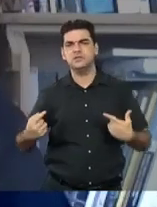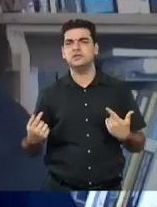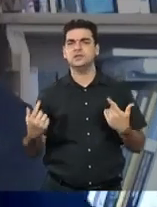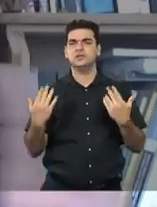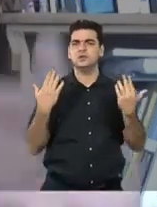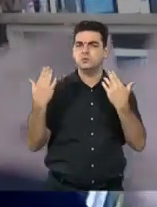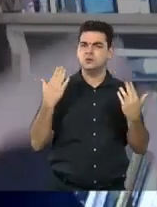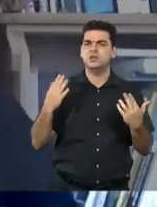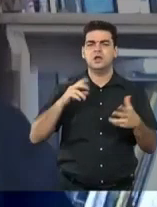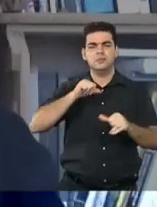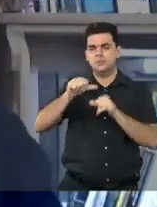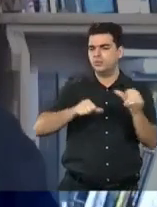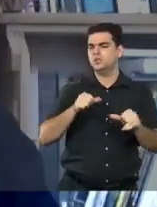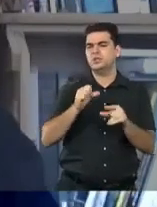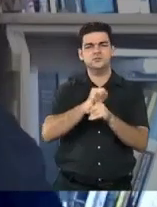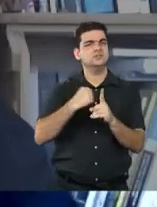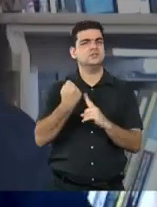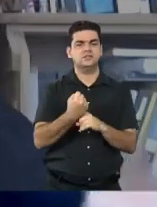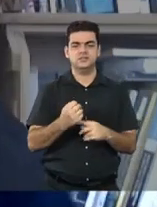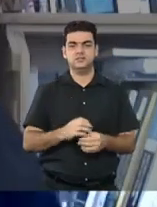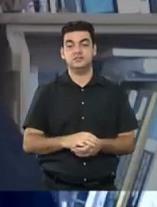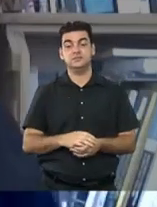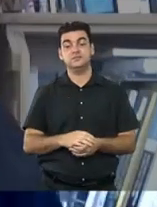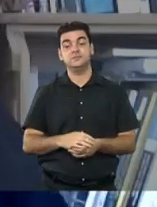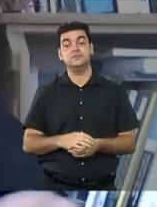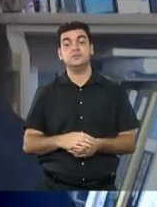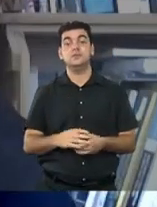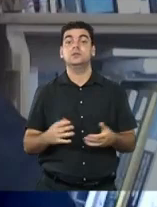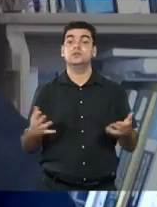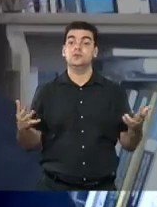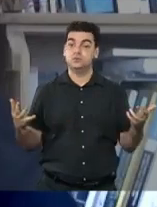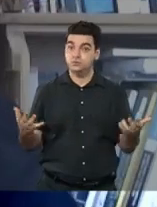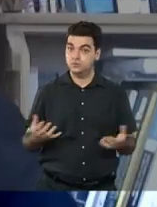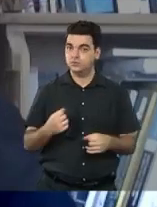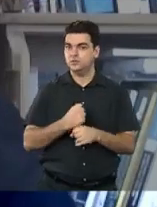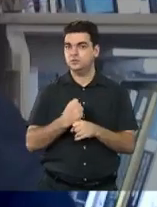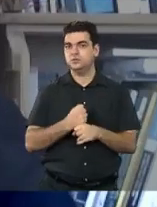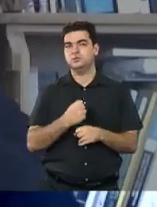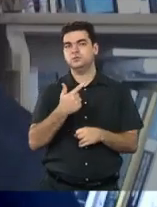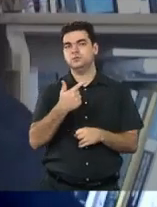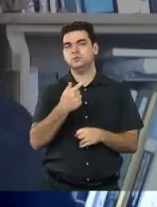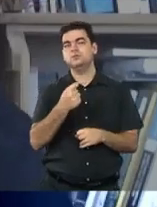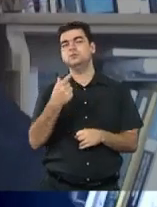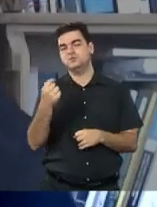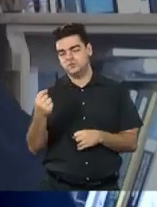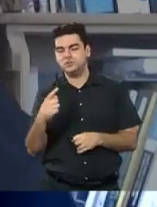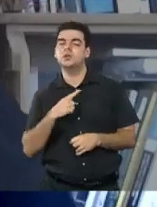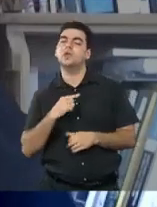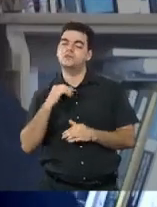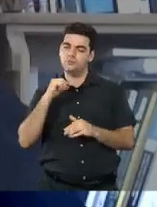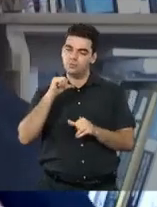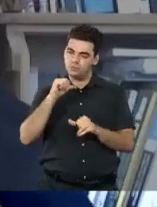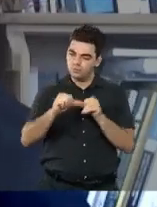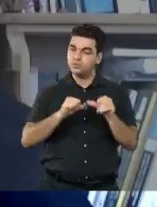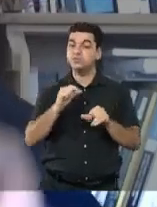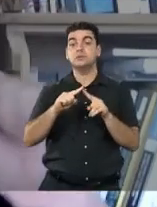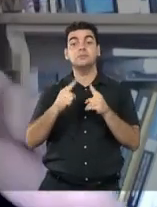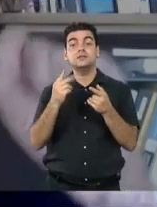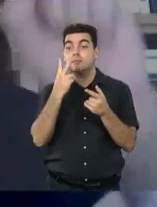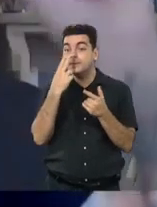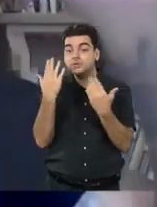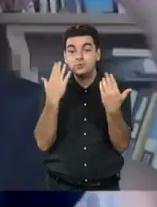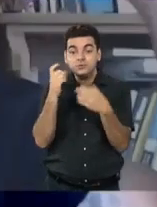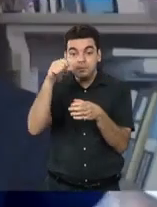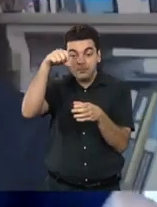patriarcal que reverberam no espaço político. Conseguimos, nessa eleição de 2020, e é a cena que tinha para